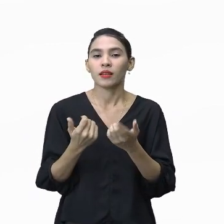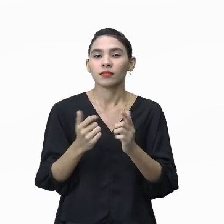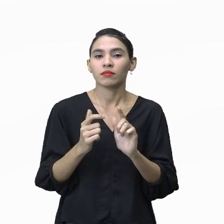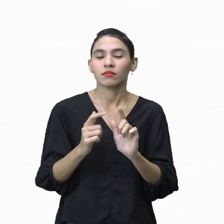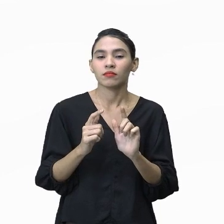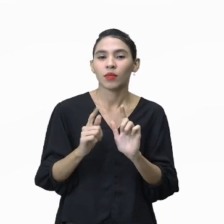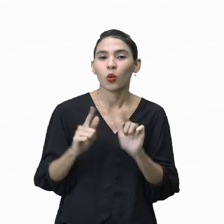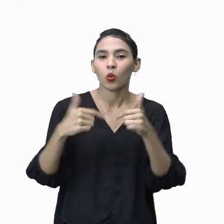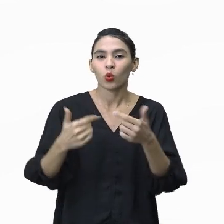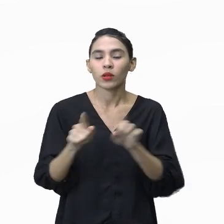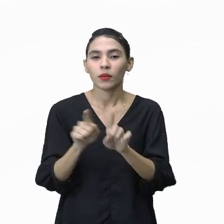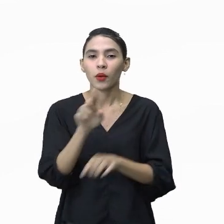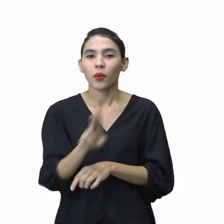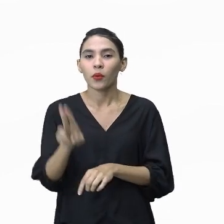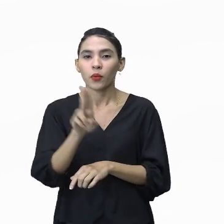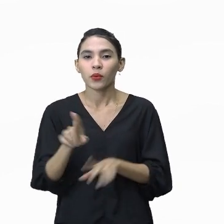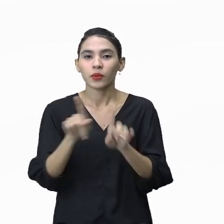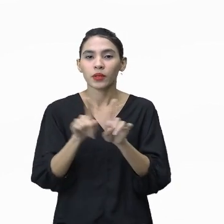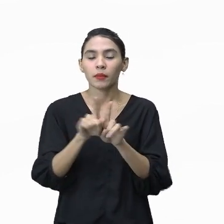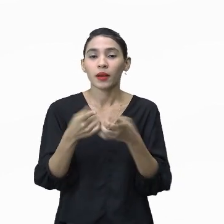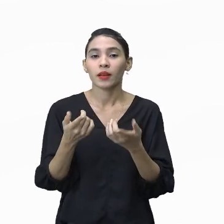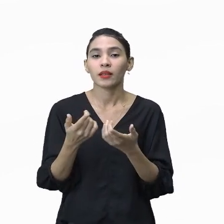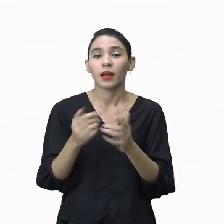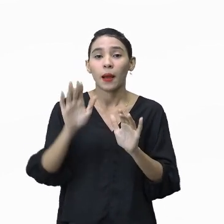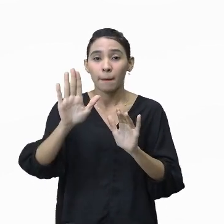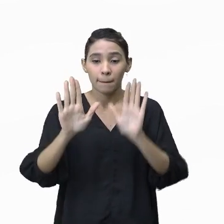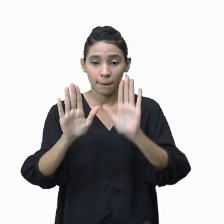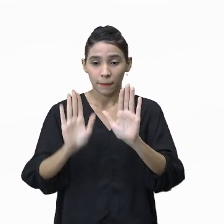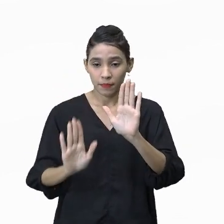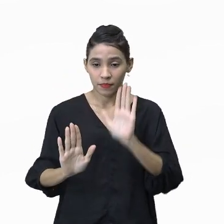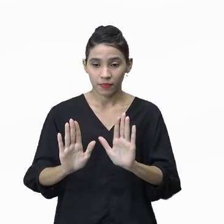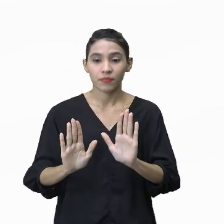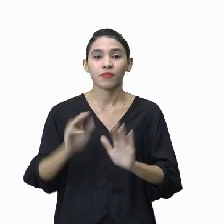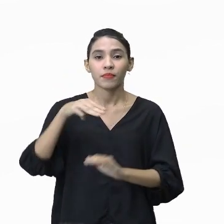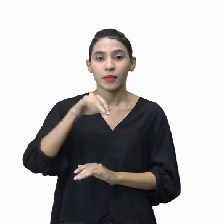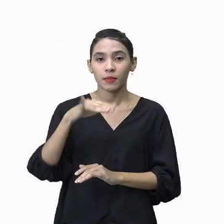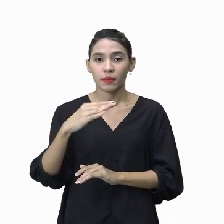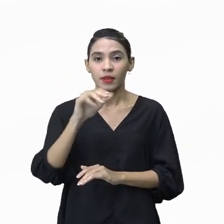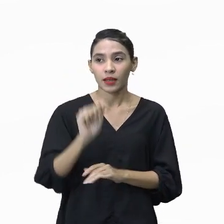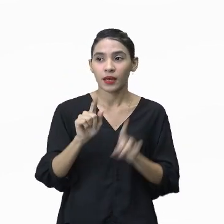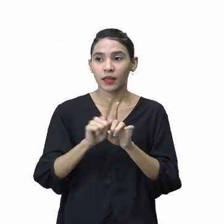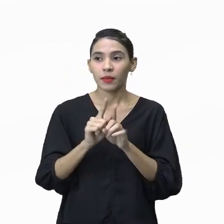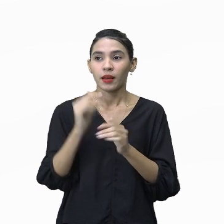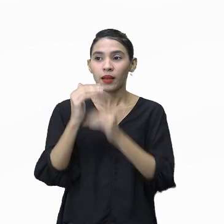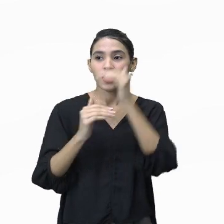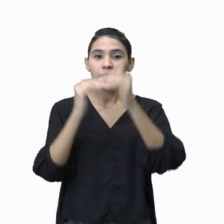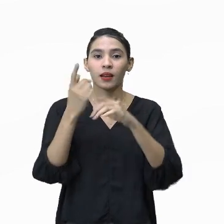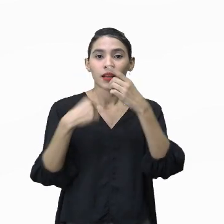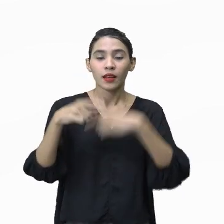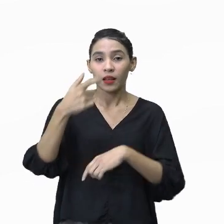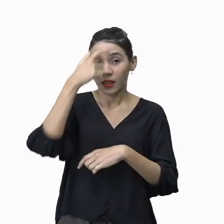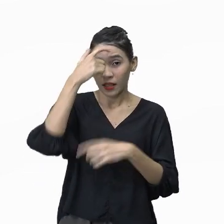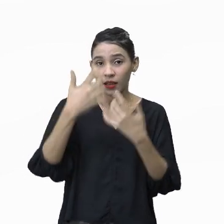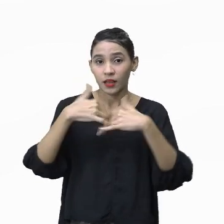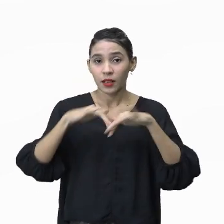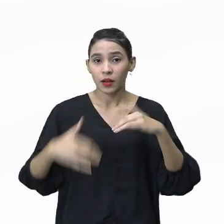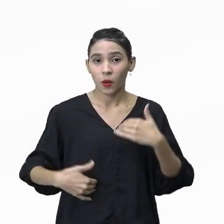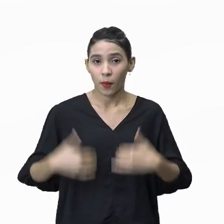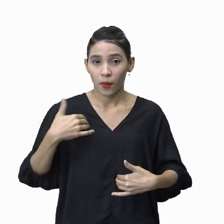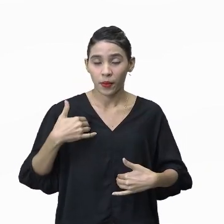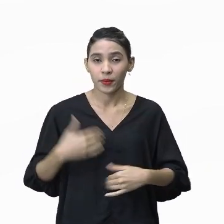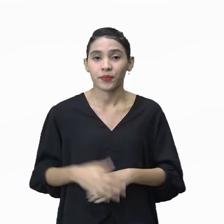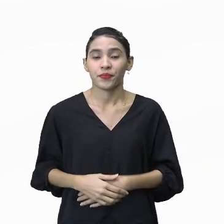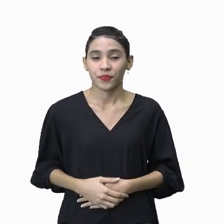a utilização ali também da mímica como aspecto de desenvolver consciência corporal.